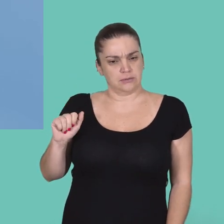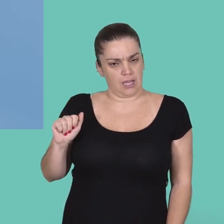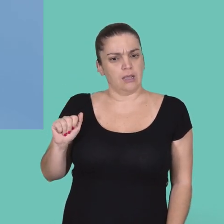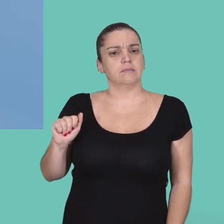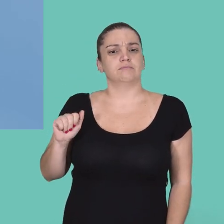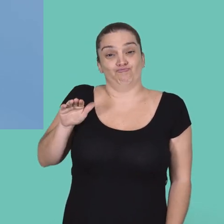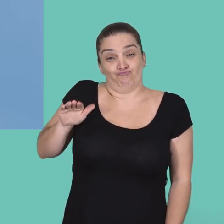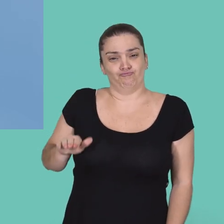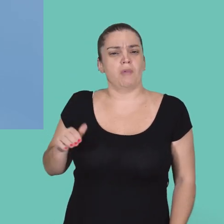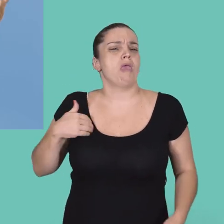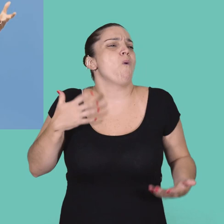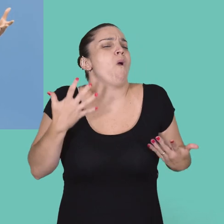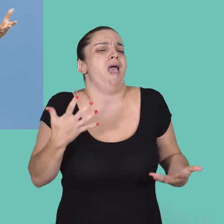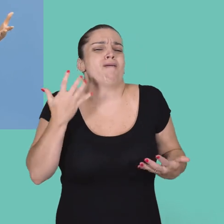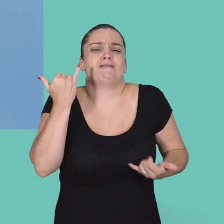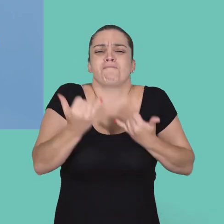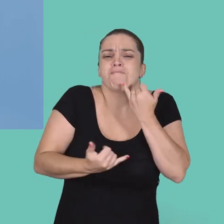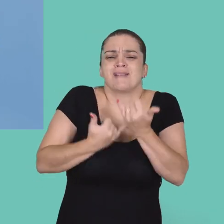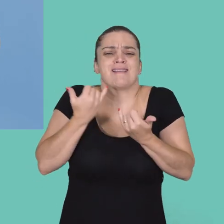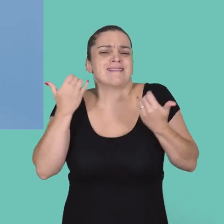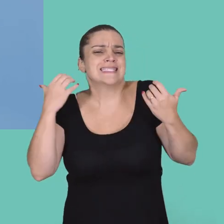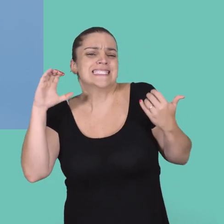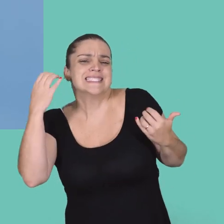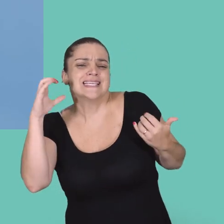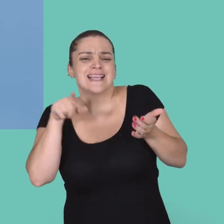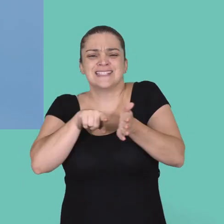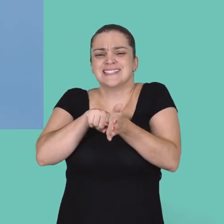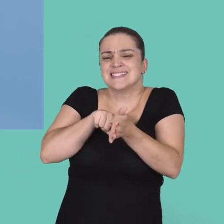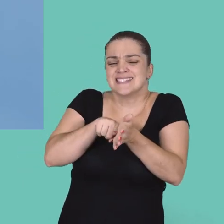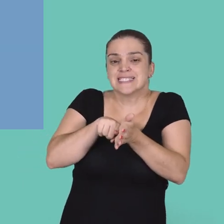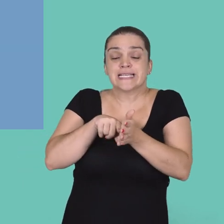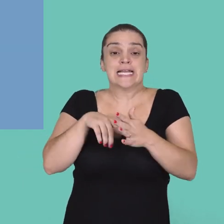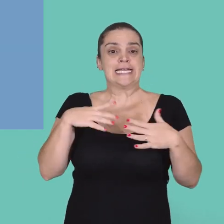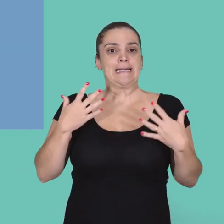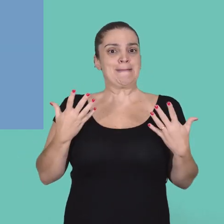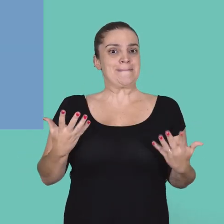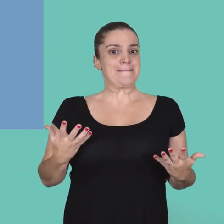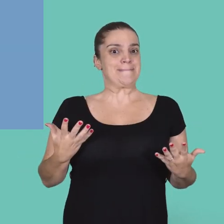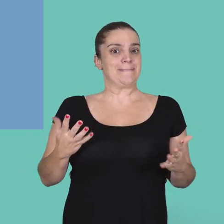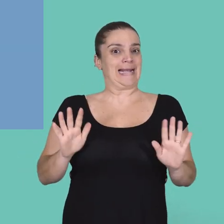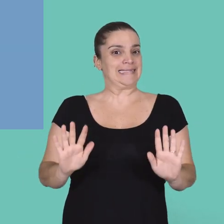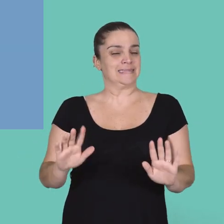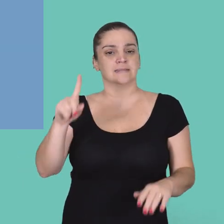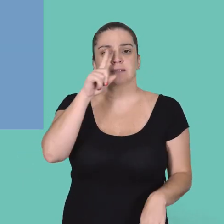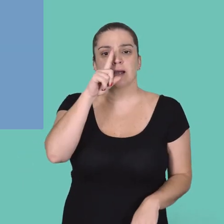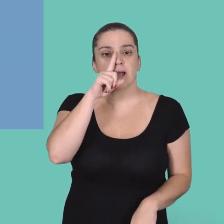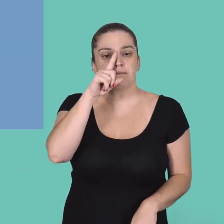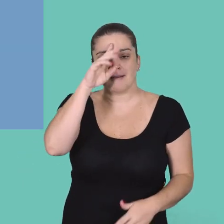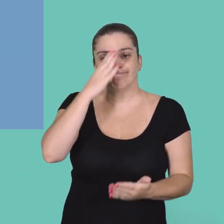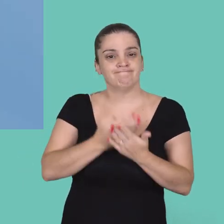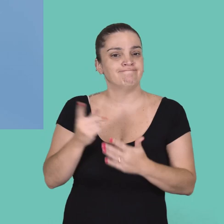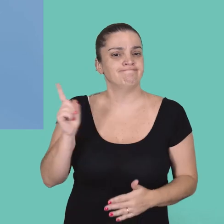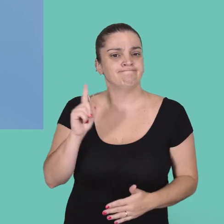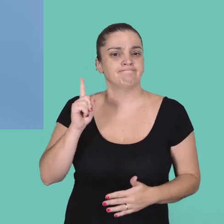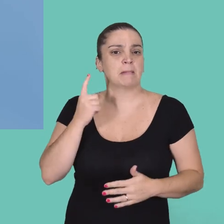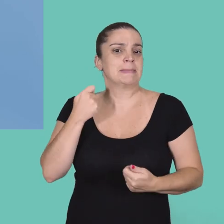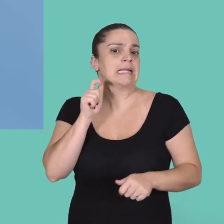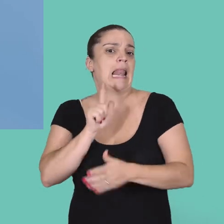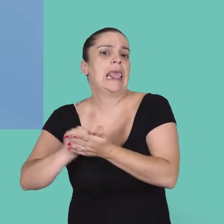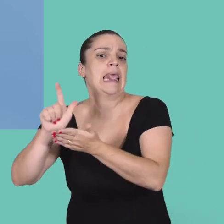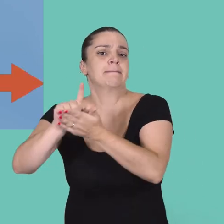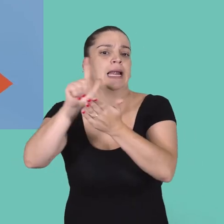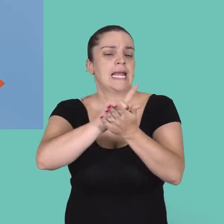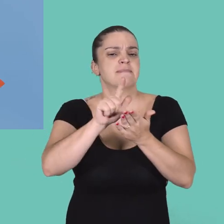gostaria de fazer, trabalhar, brincar com ciência. Mas ela teve todos aqueles probleminhas com a sua mãe, mas ela